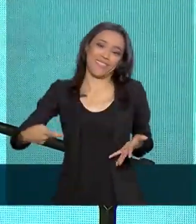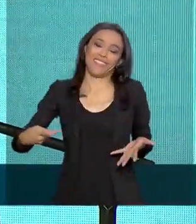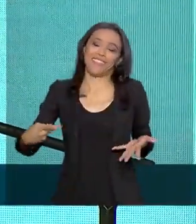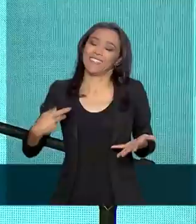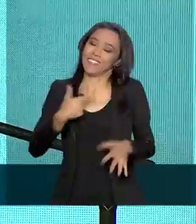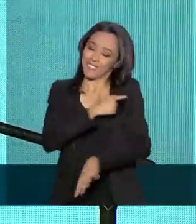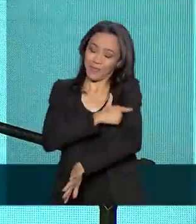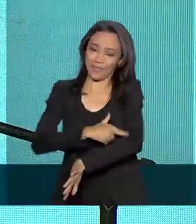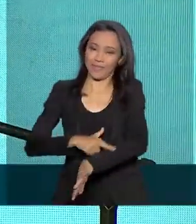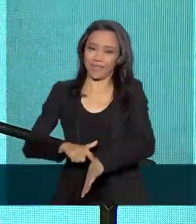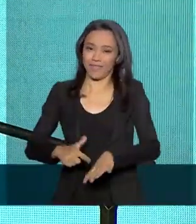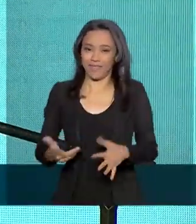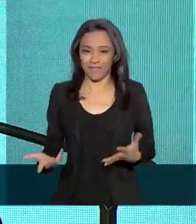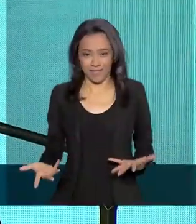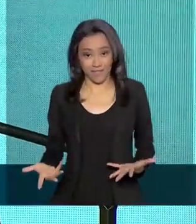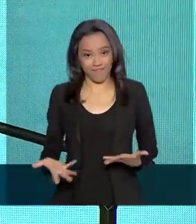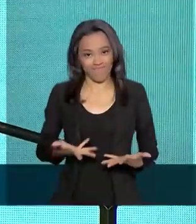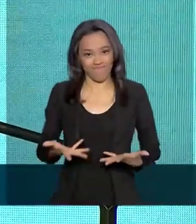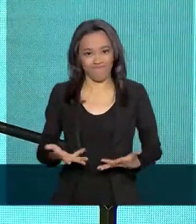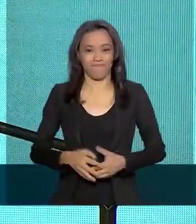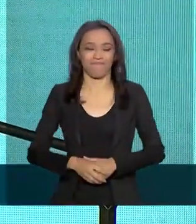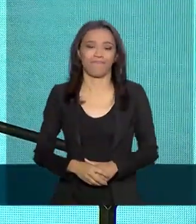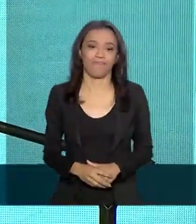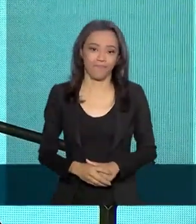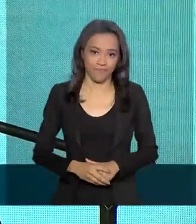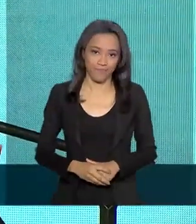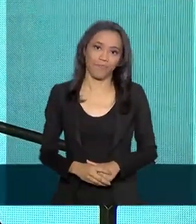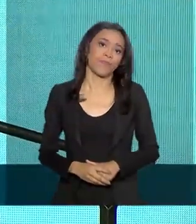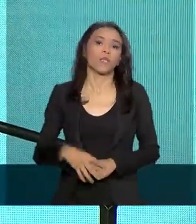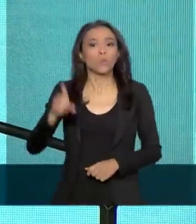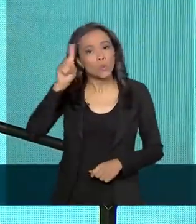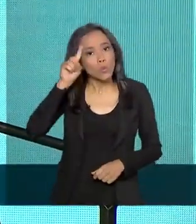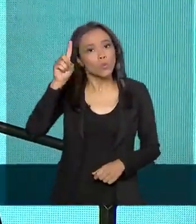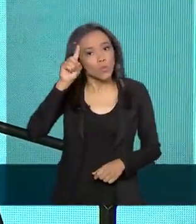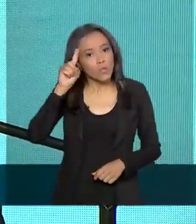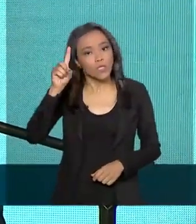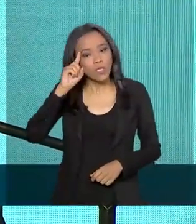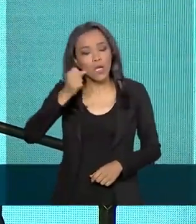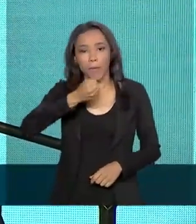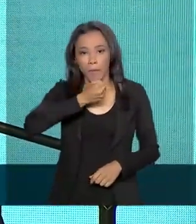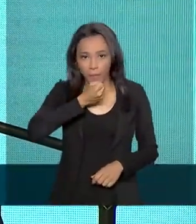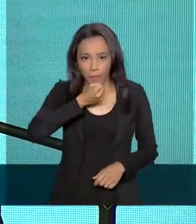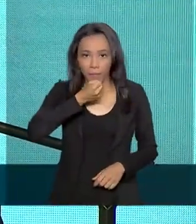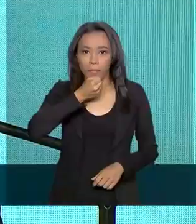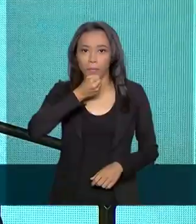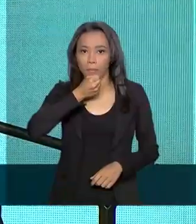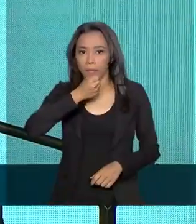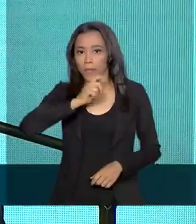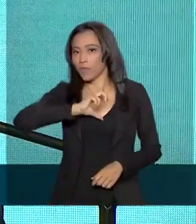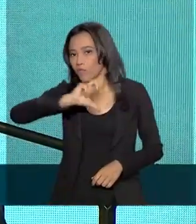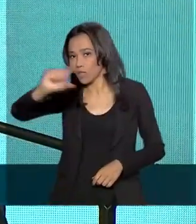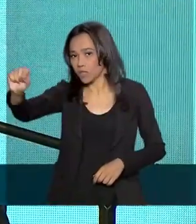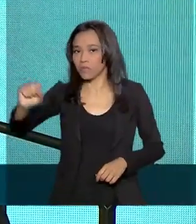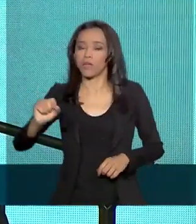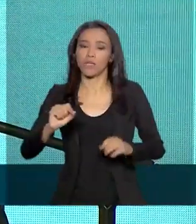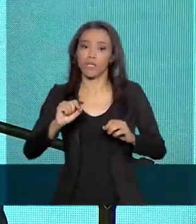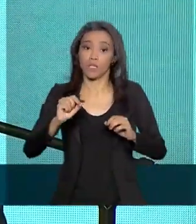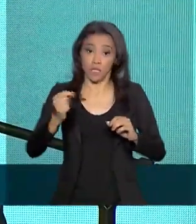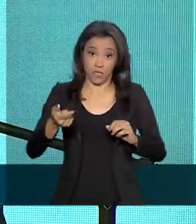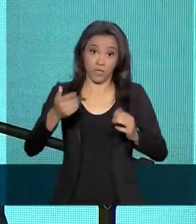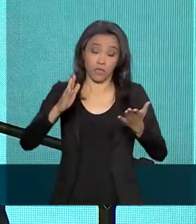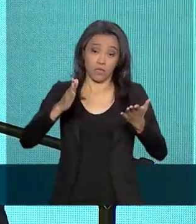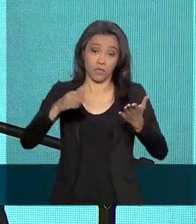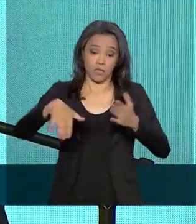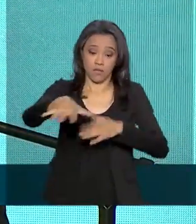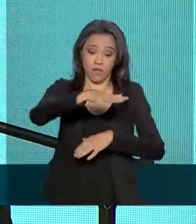educado. Educado. E todo dia dou uma coletiva na saída do Planalto ali. Nunca